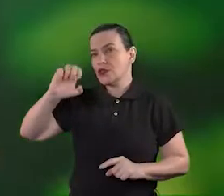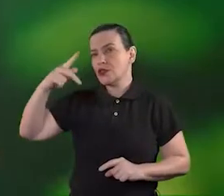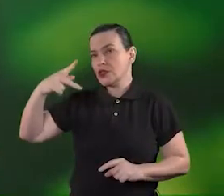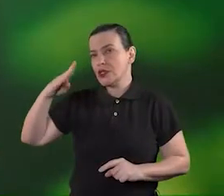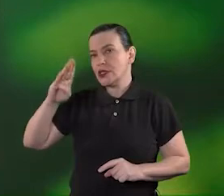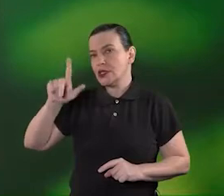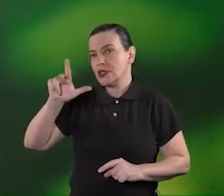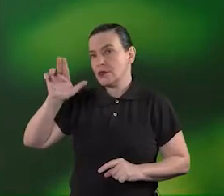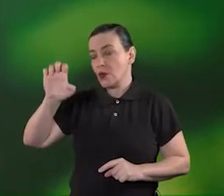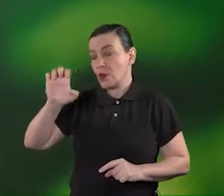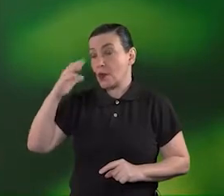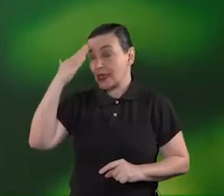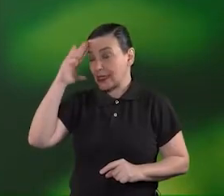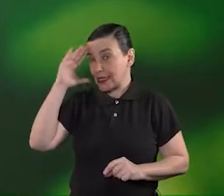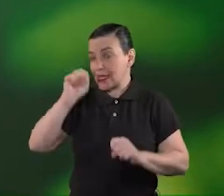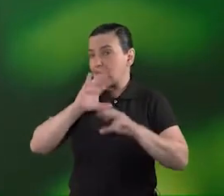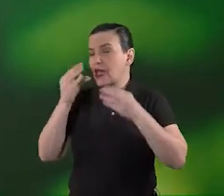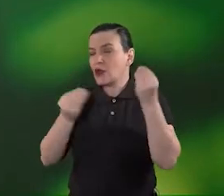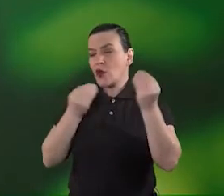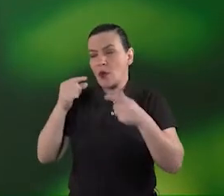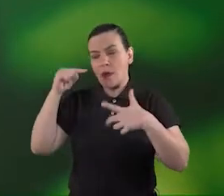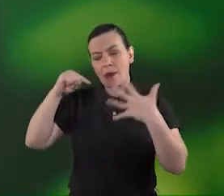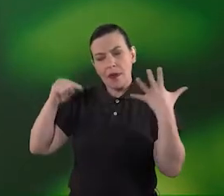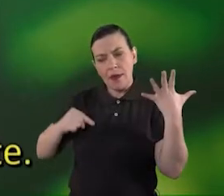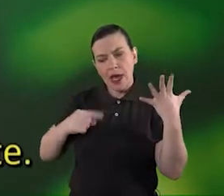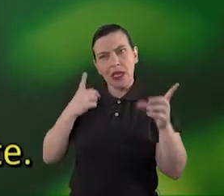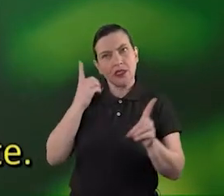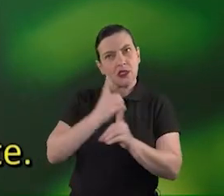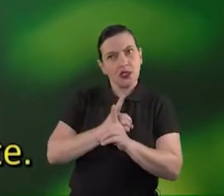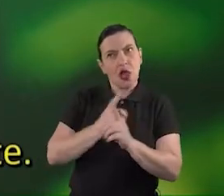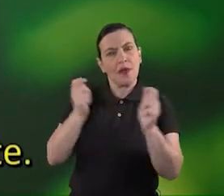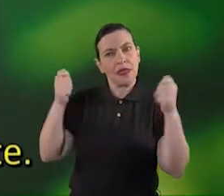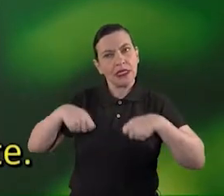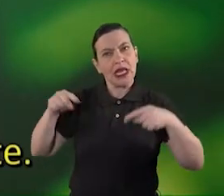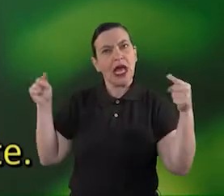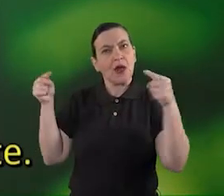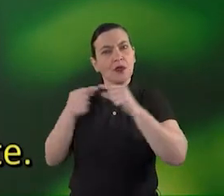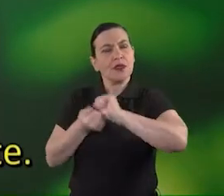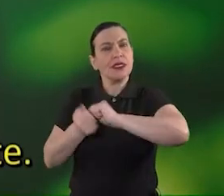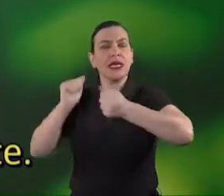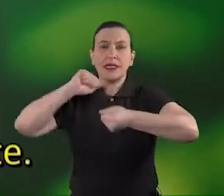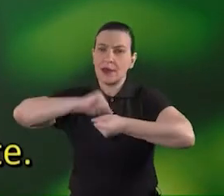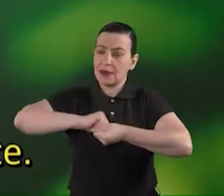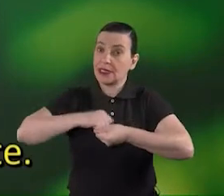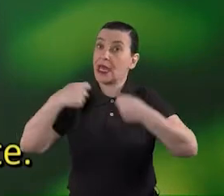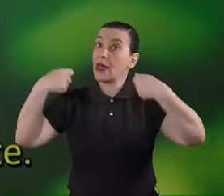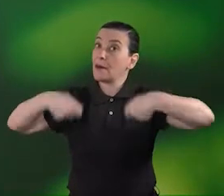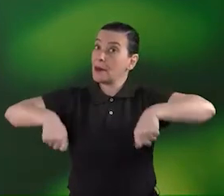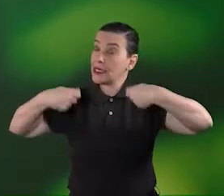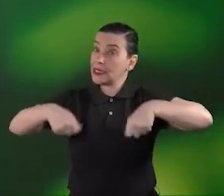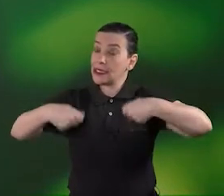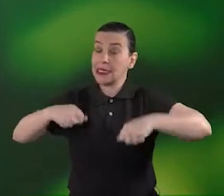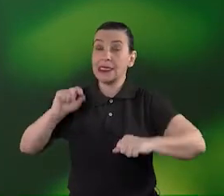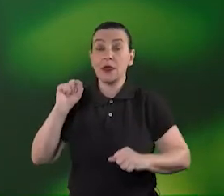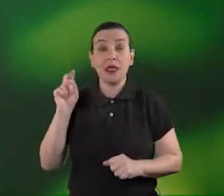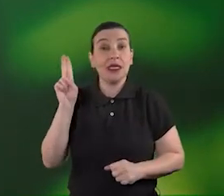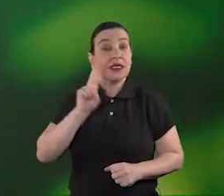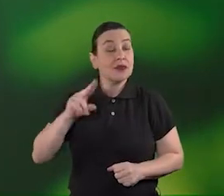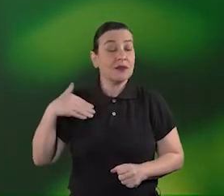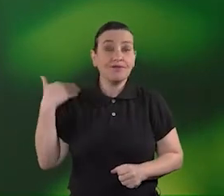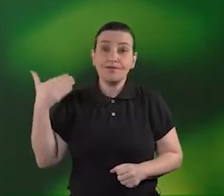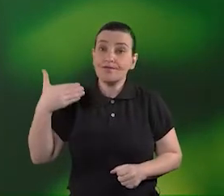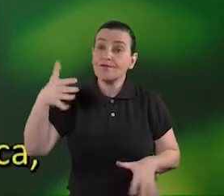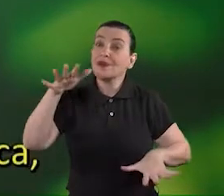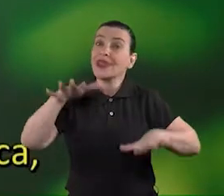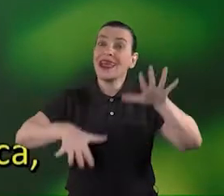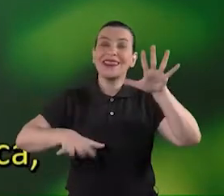anteriormente outra maneira de pensar sobre isso é de que os produtos de blue devem ser usados de forma consistente esse é o erro que